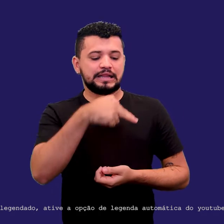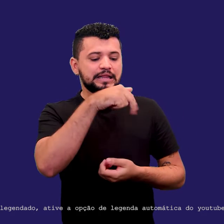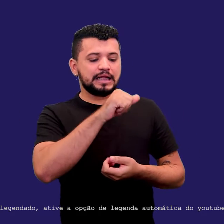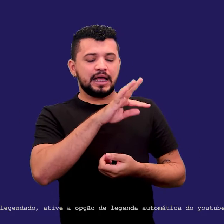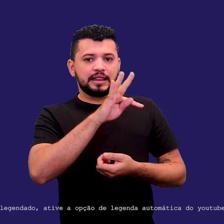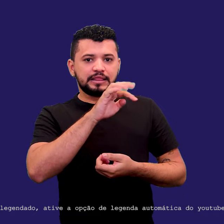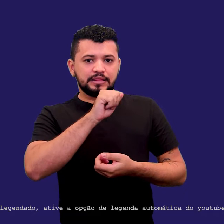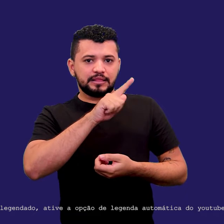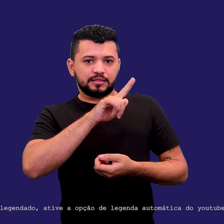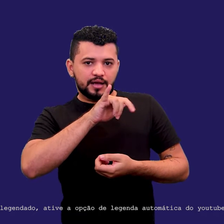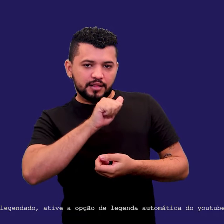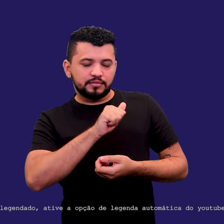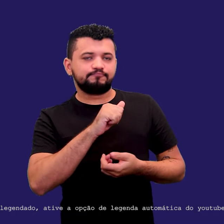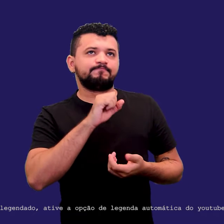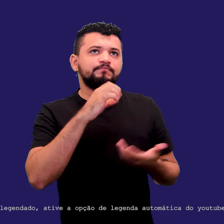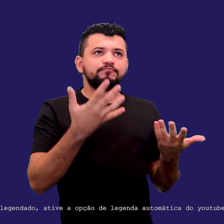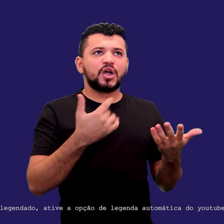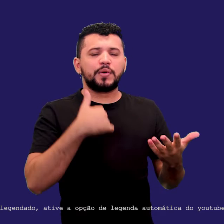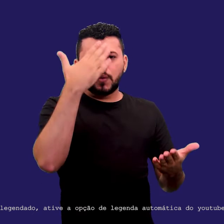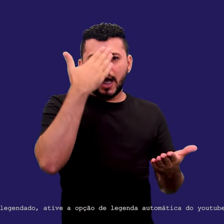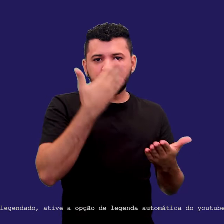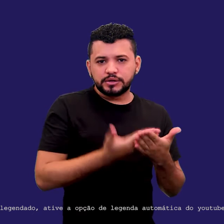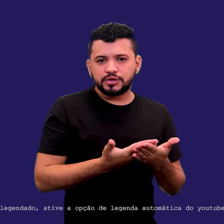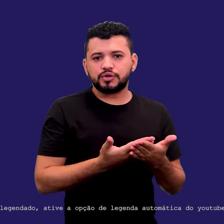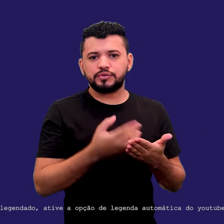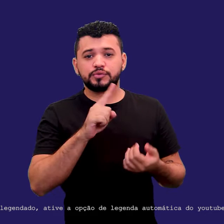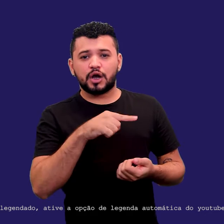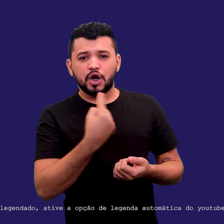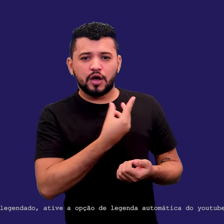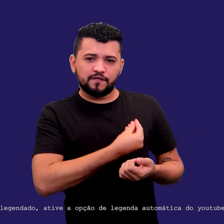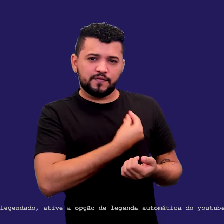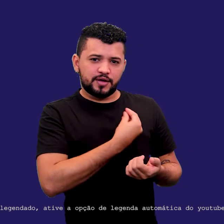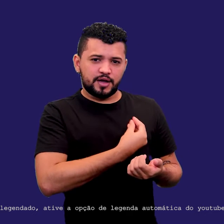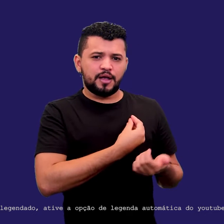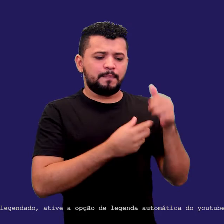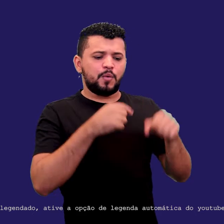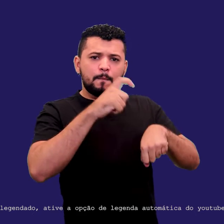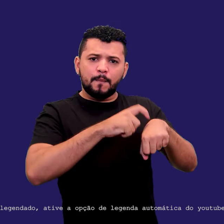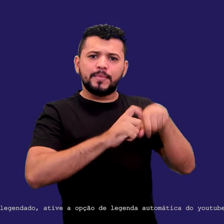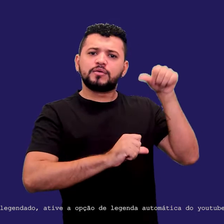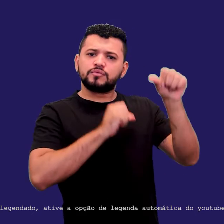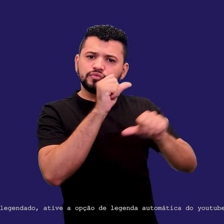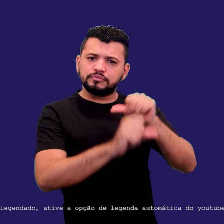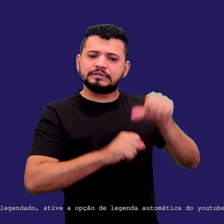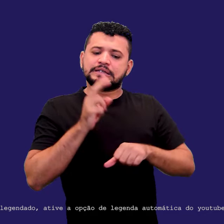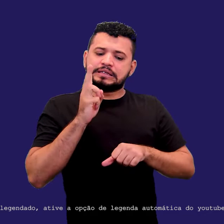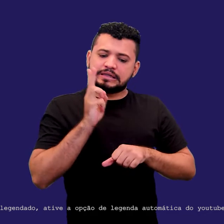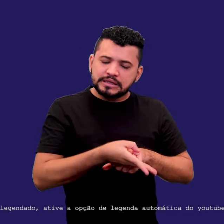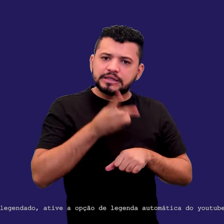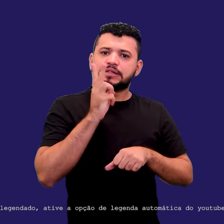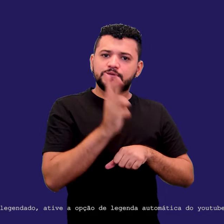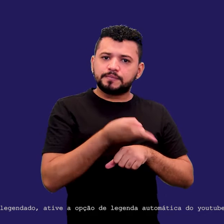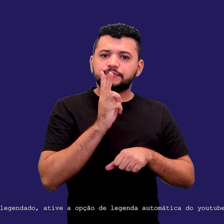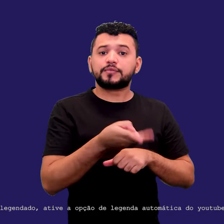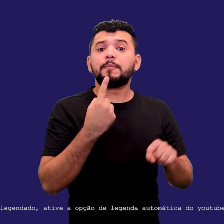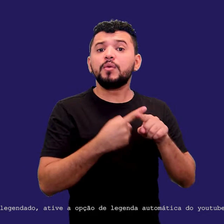Natália, vamos lá. Eu acredito, assim, que nós vivemos, né? Um momento de transformação intensa, porque